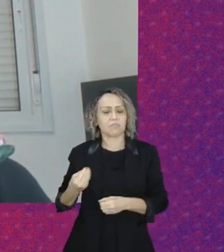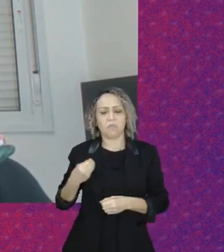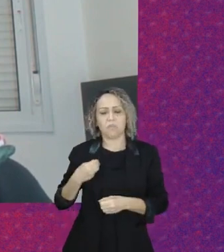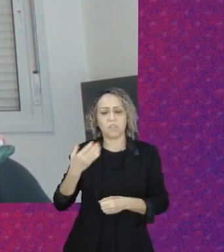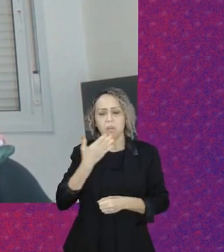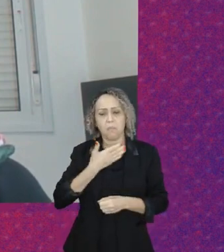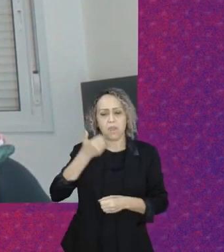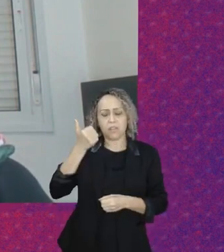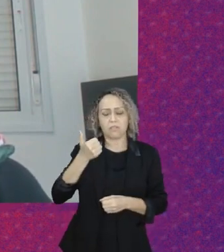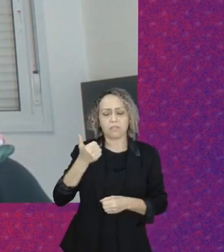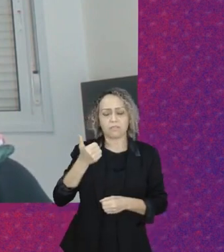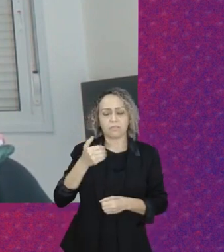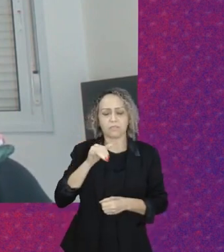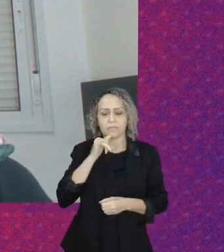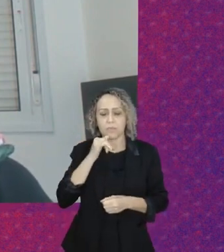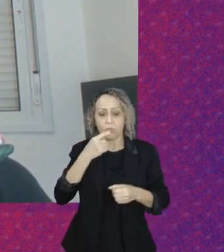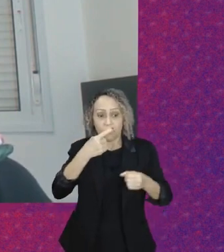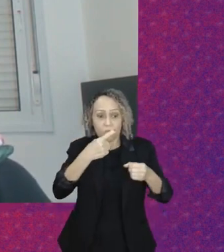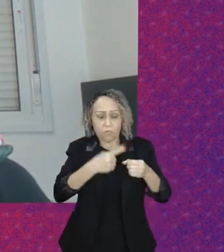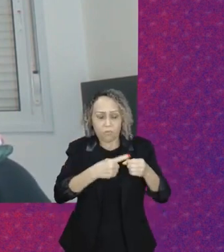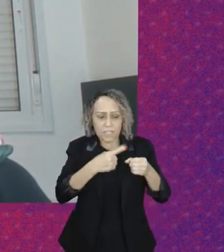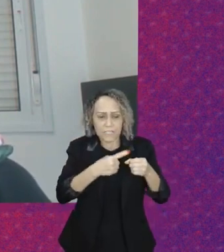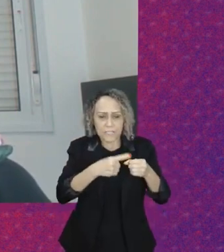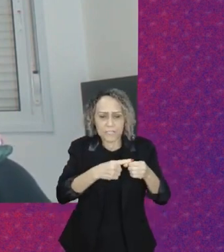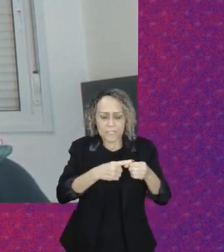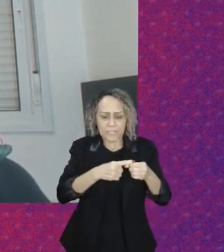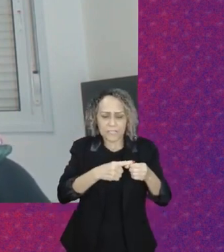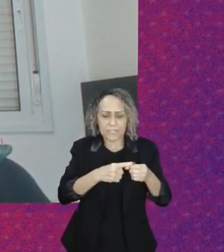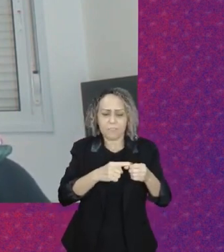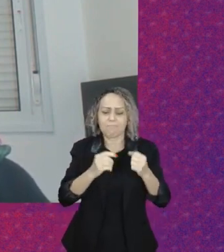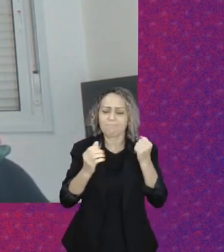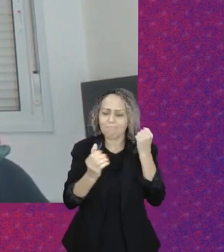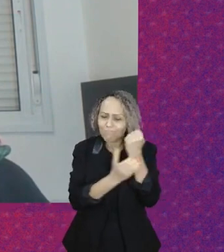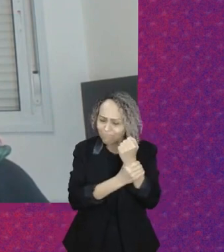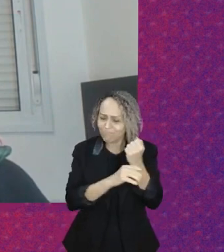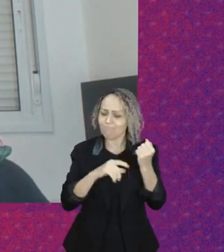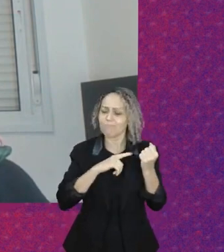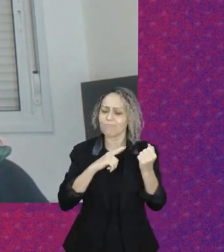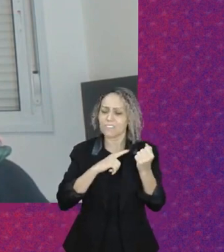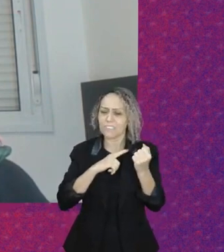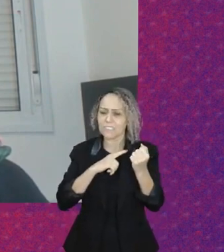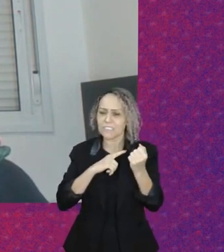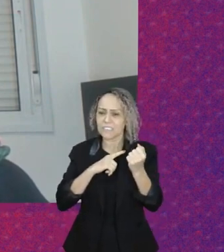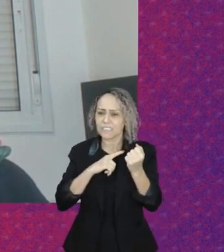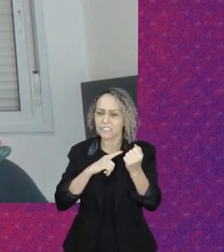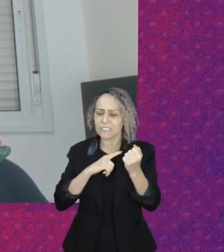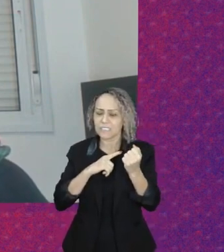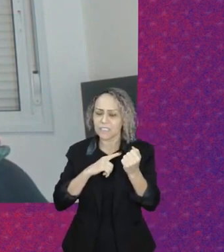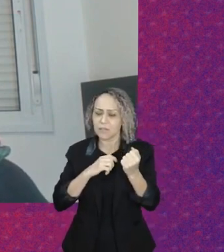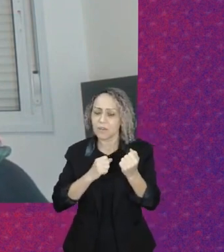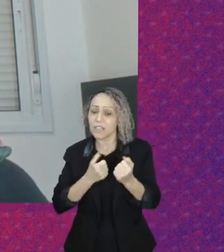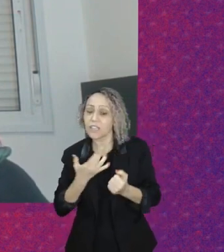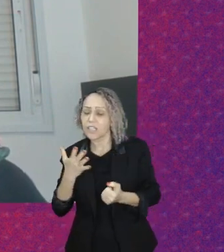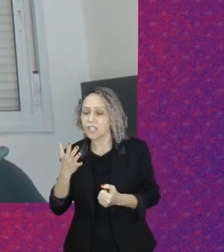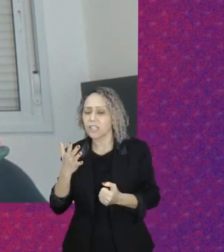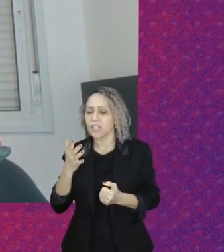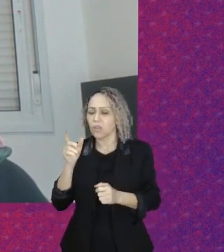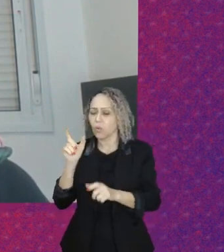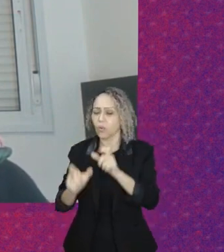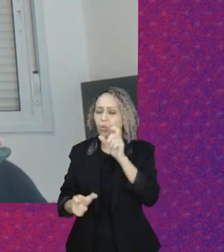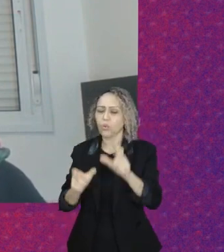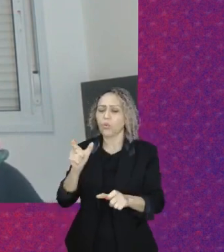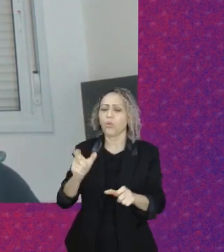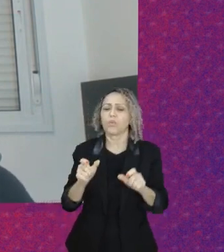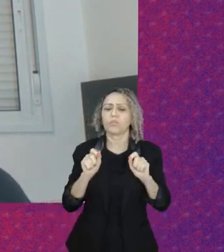uma cidade que dê segurança para que todos e todas estejam